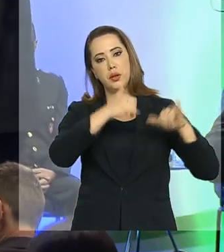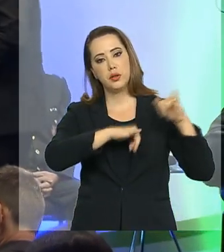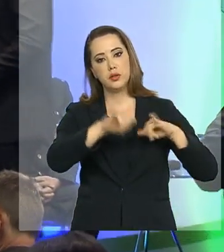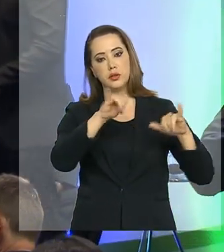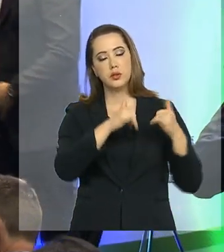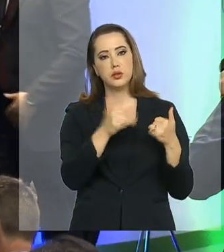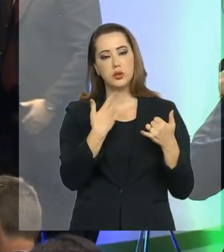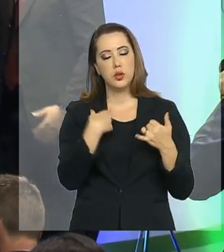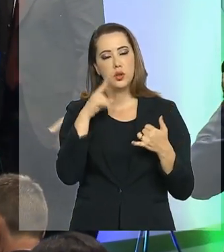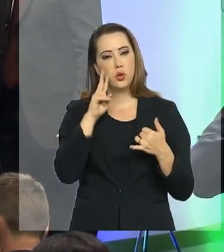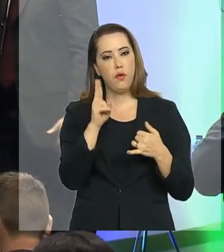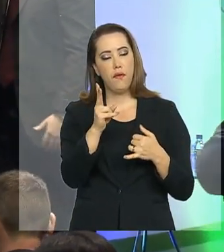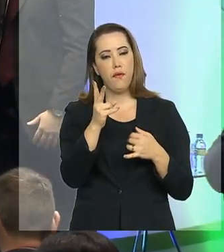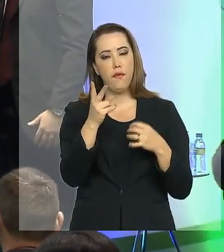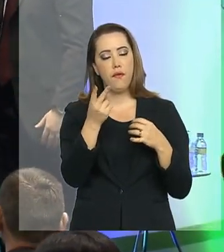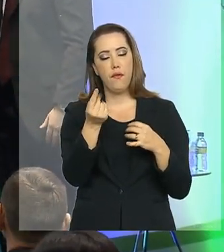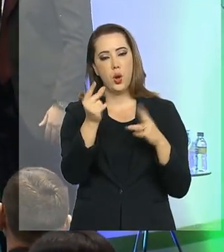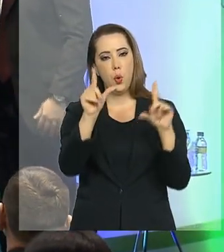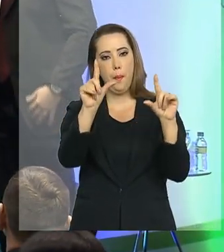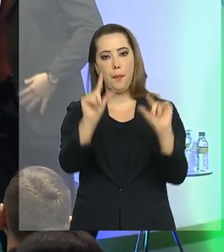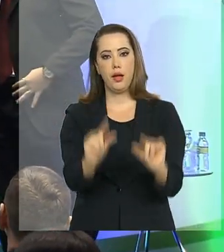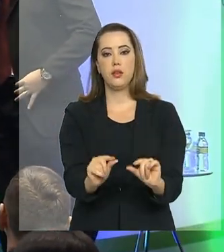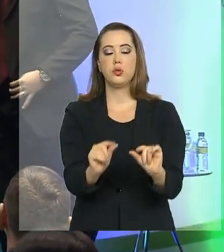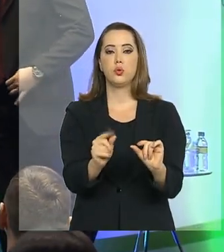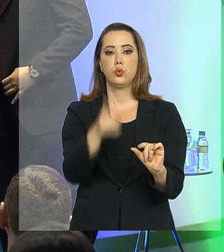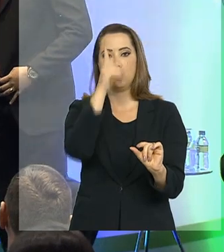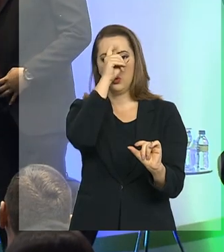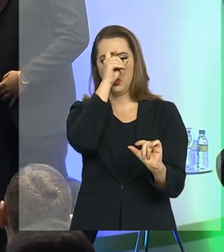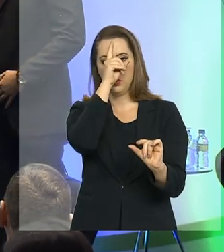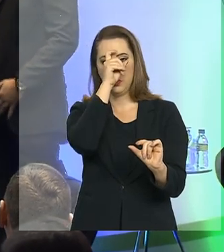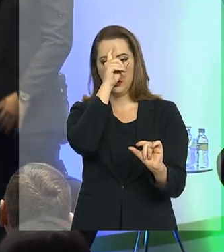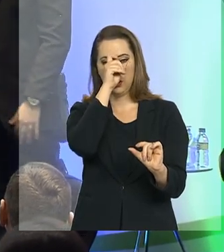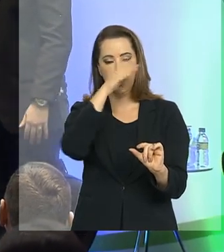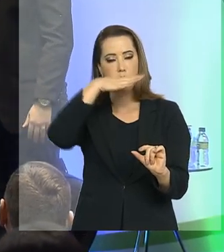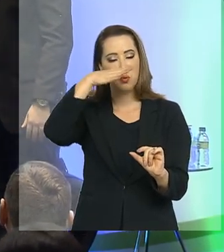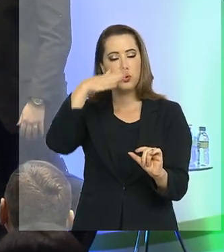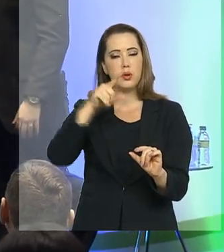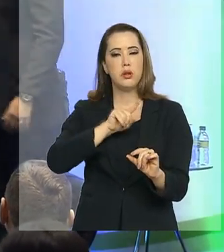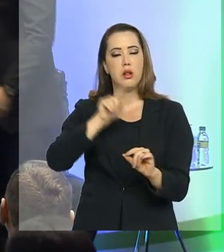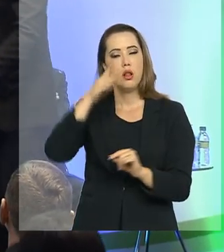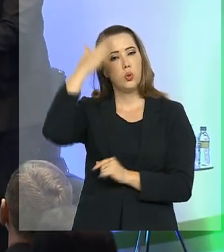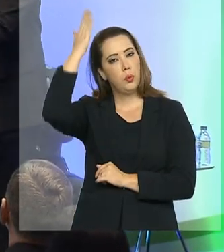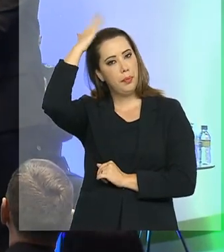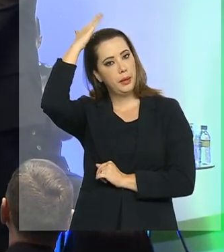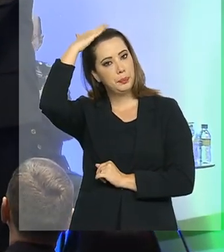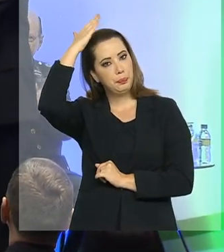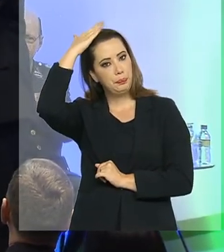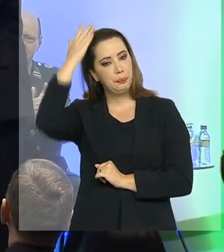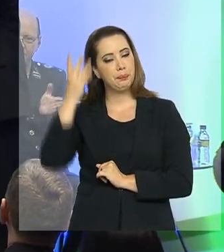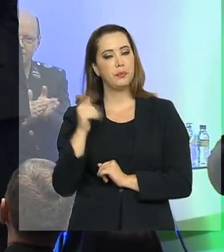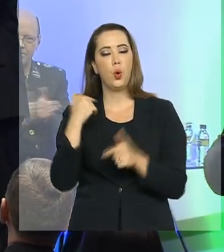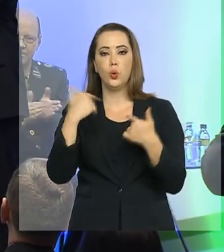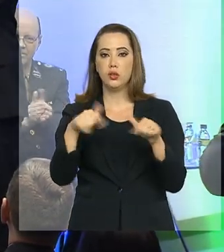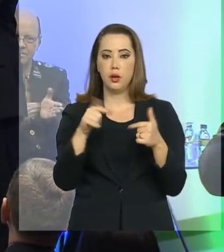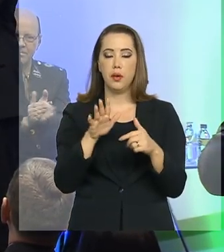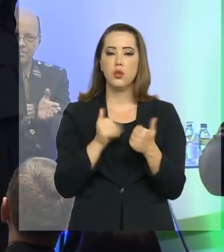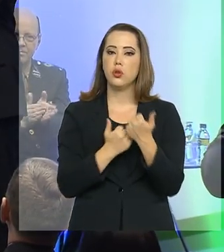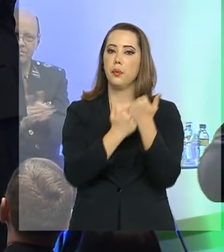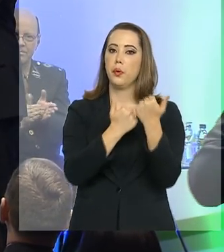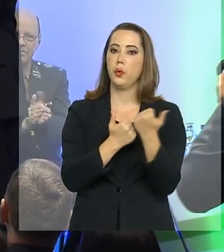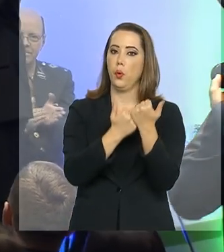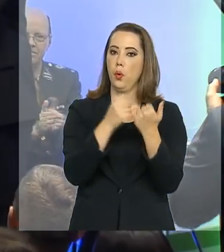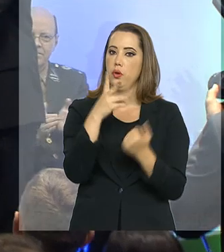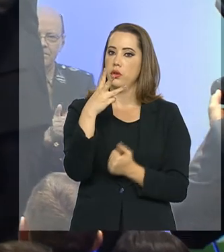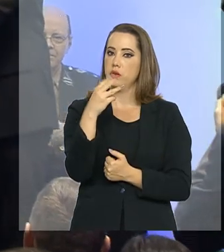Assistiva de Baixo Custo, do Hospital Metropolitano de Urgência e Emergência de Ananindewa, no Pará. A ação já ajudou 300